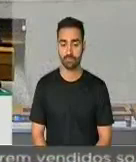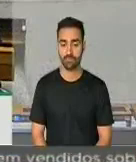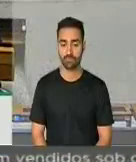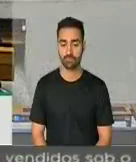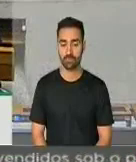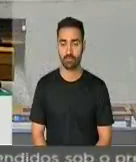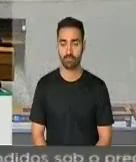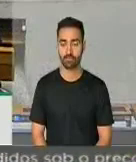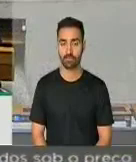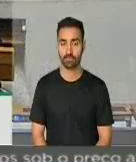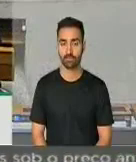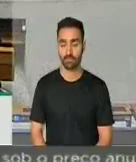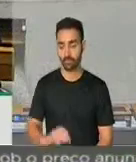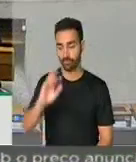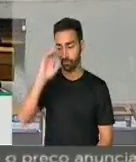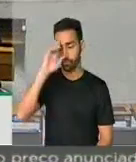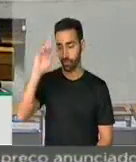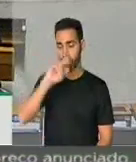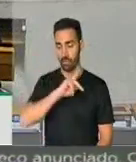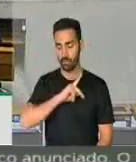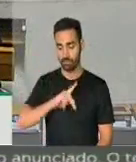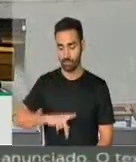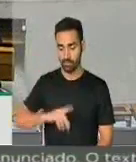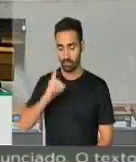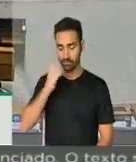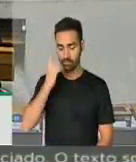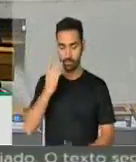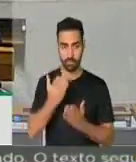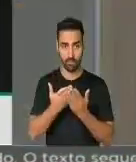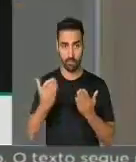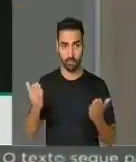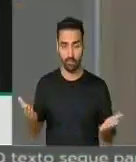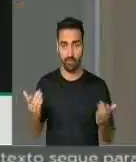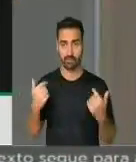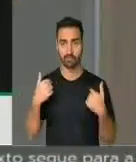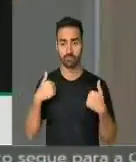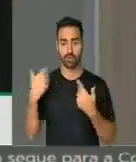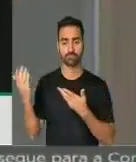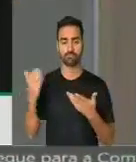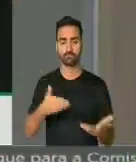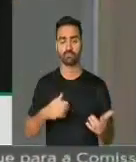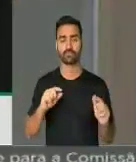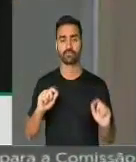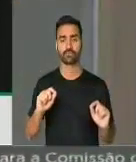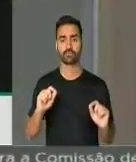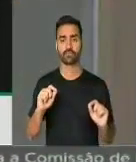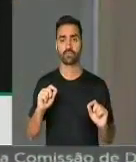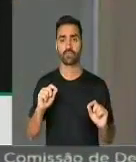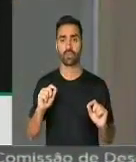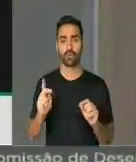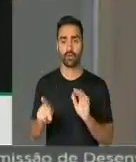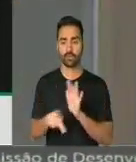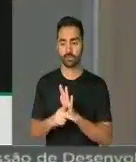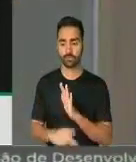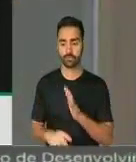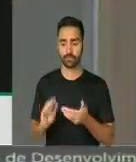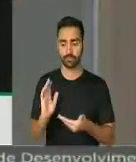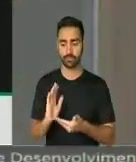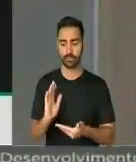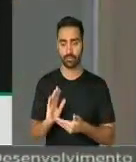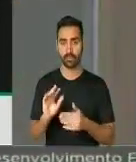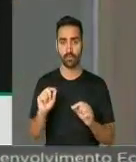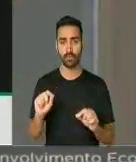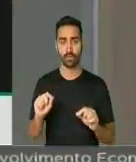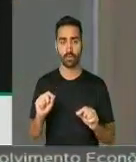Senhor presidente, senhoras e senhores deputados, trago aqui a consideração desse plenário algo